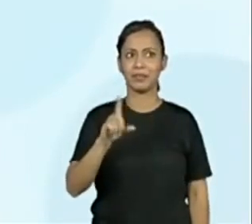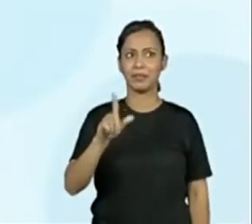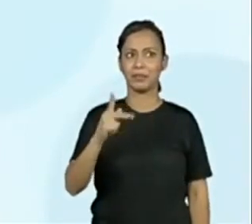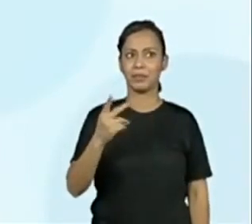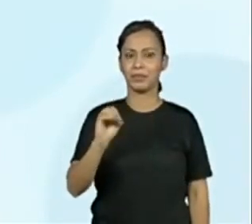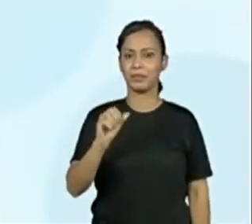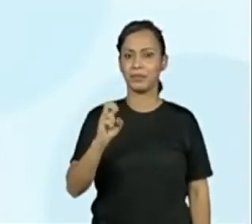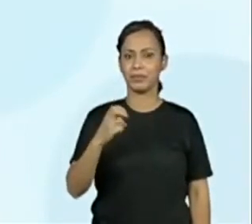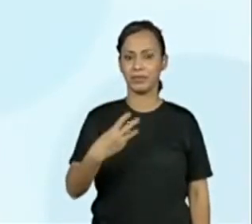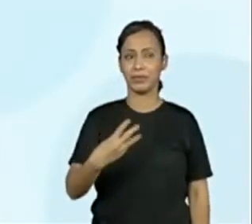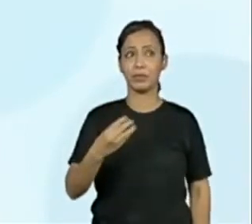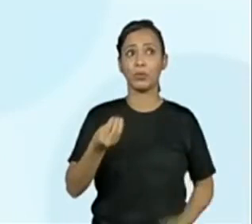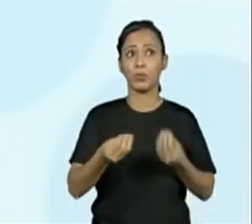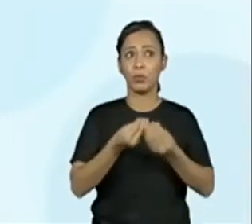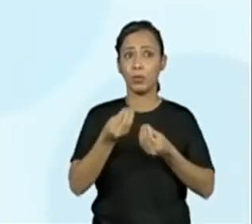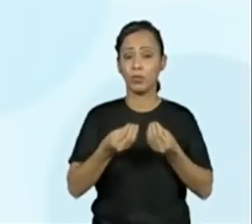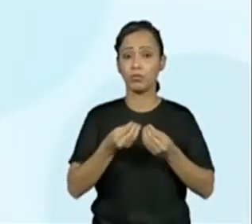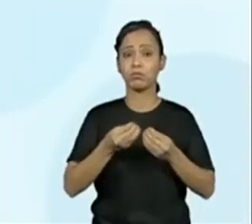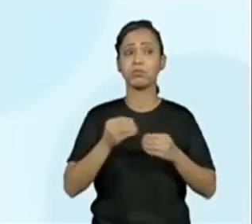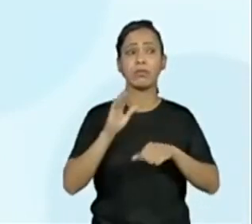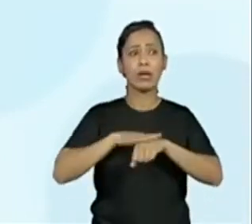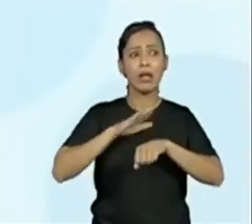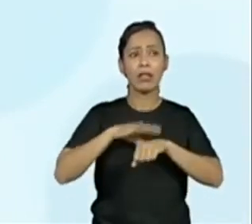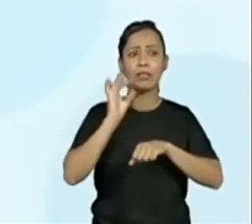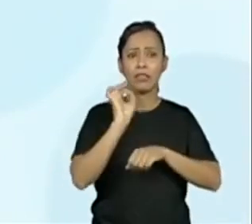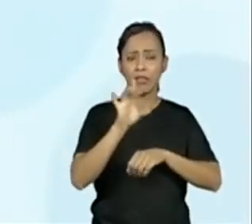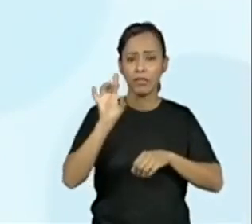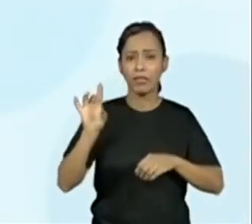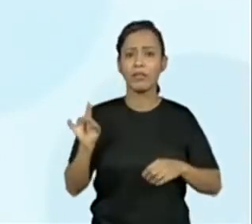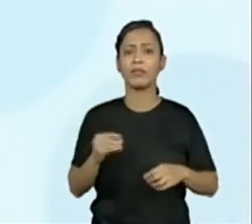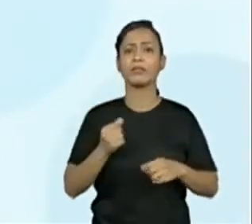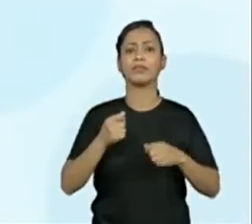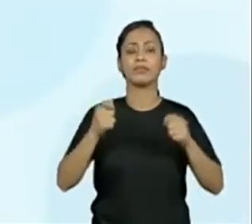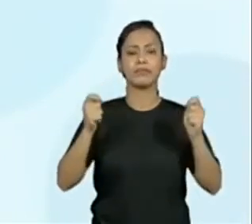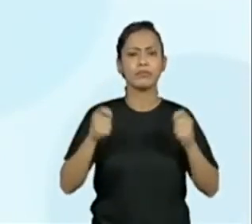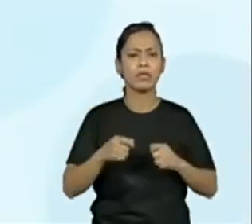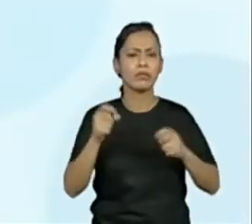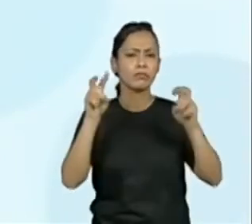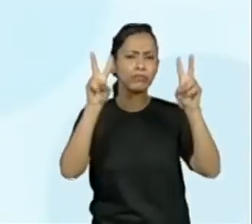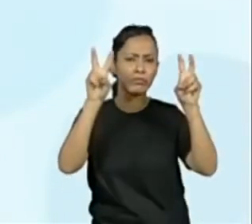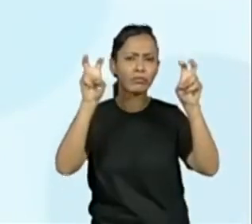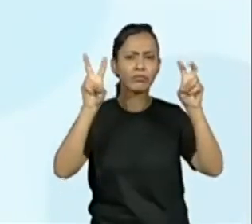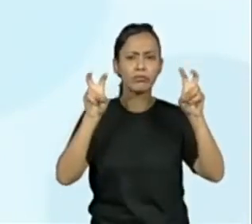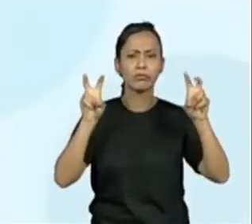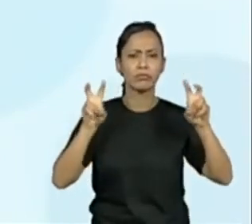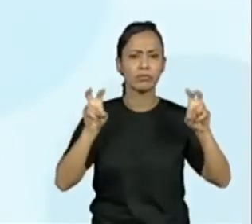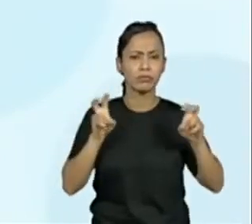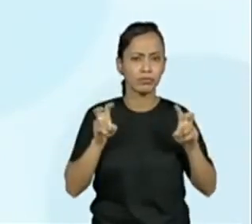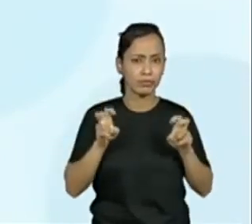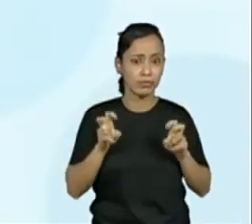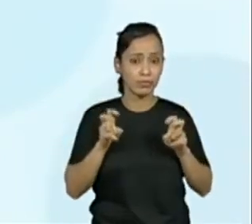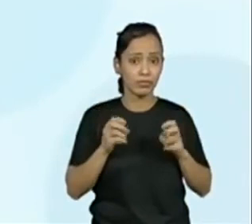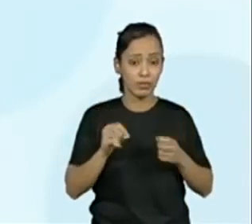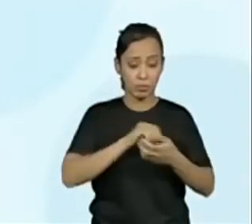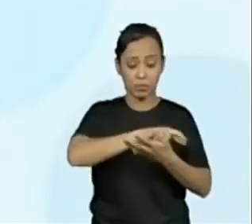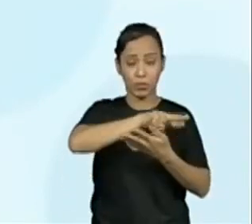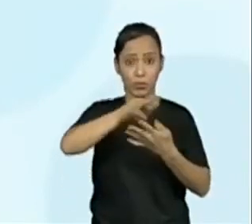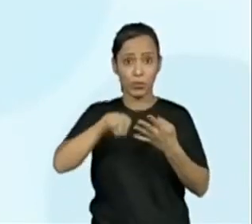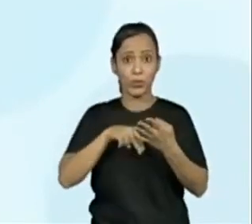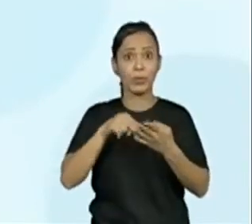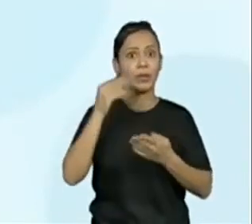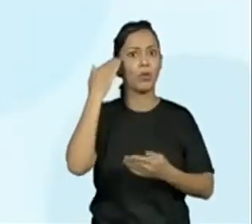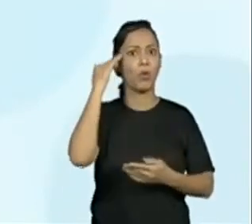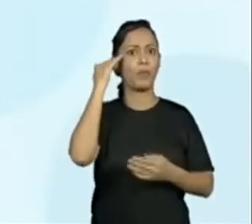Identificar a ideia central de textos de diferentes gêneros. Assunto, tema, demonstrando compreensão global.